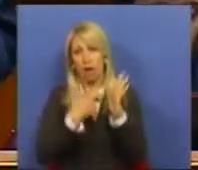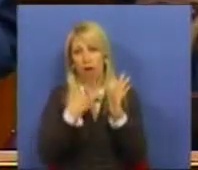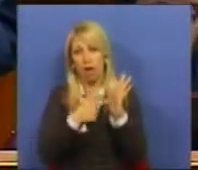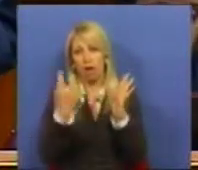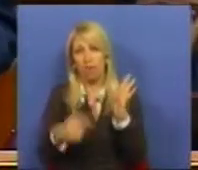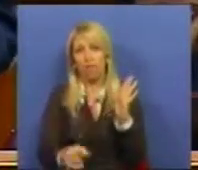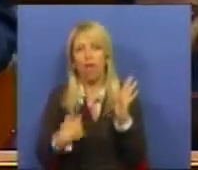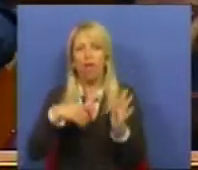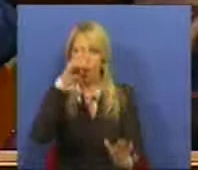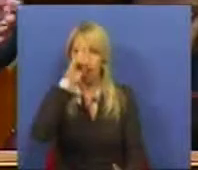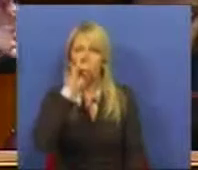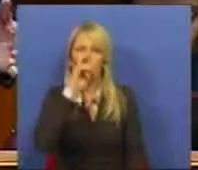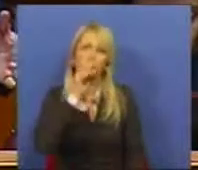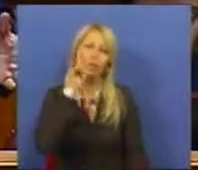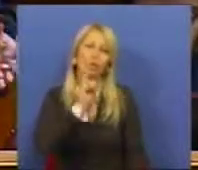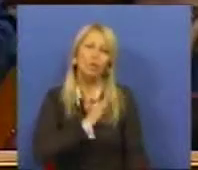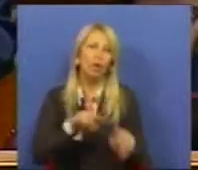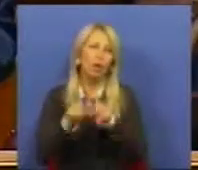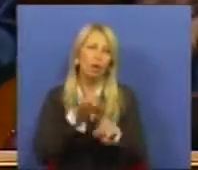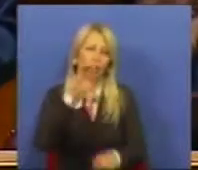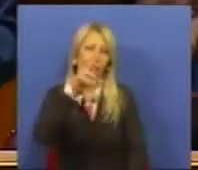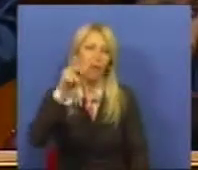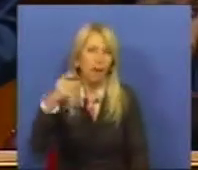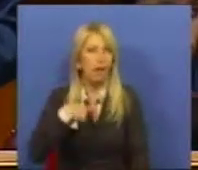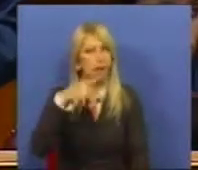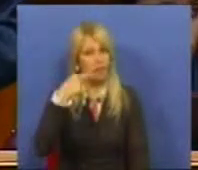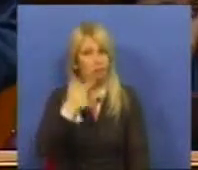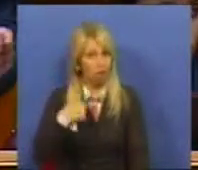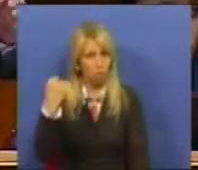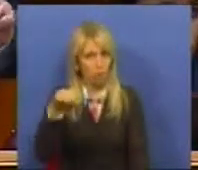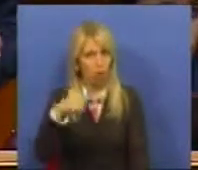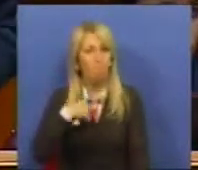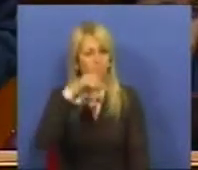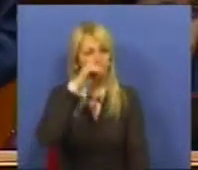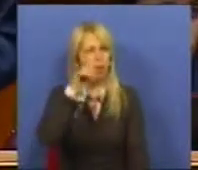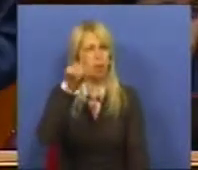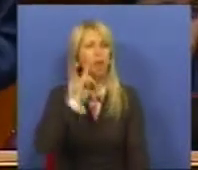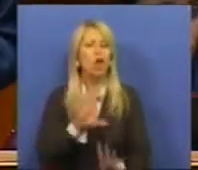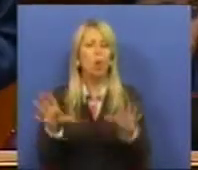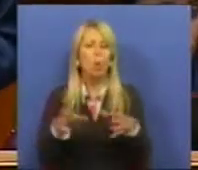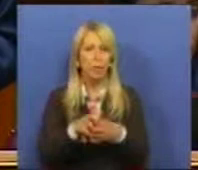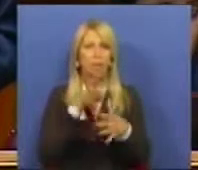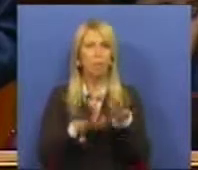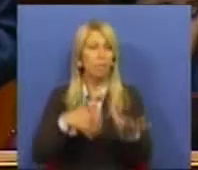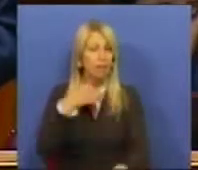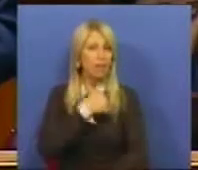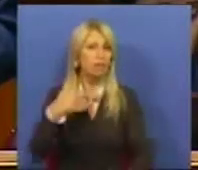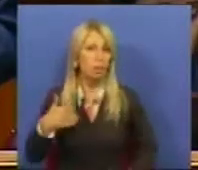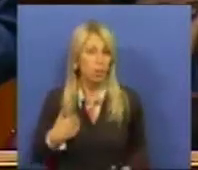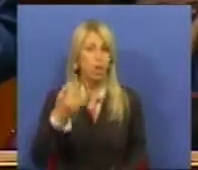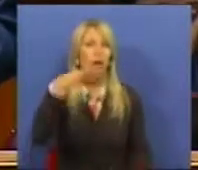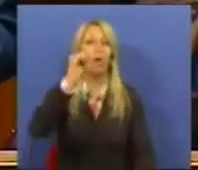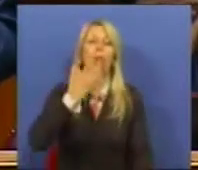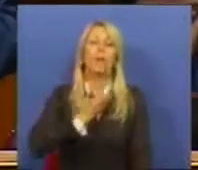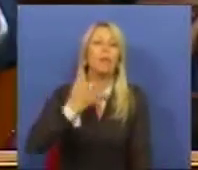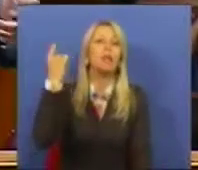a Sra. Deputada Clara Carneiro está a dizer que não, mas eu recordo, que enquanto que na Comissão Parlamentar de Saúde o PSD